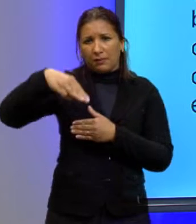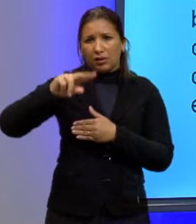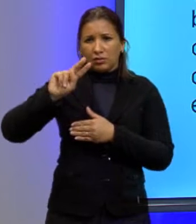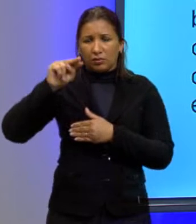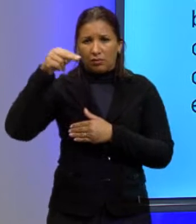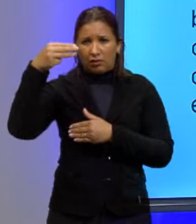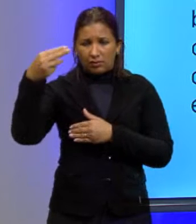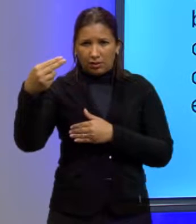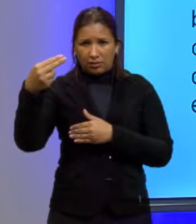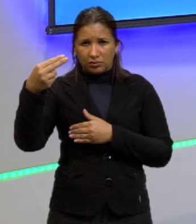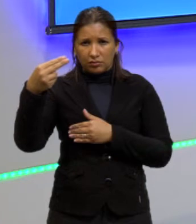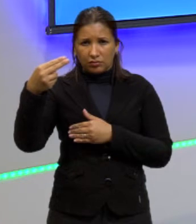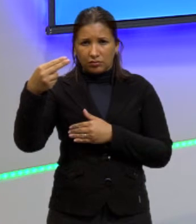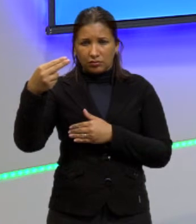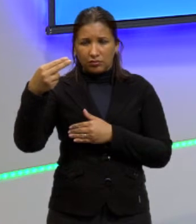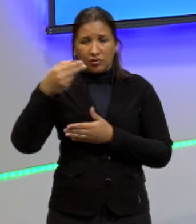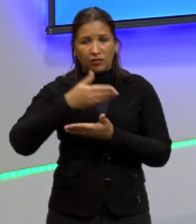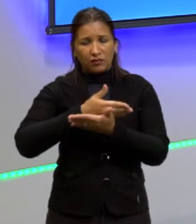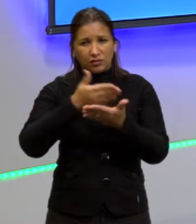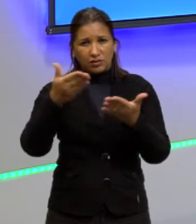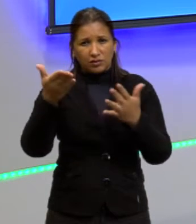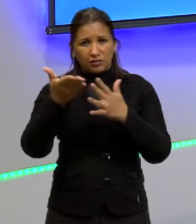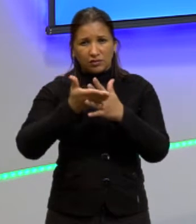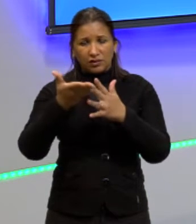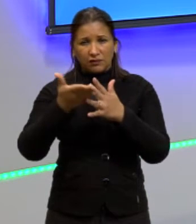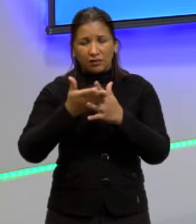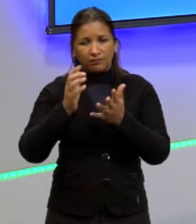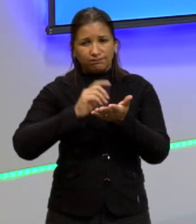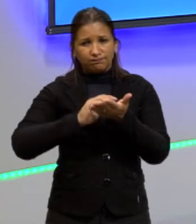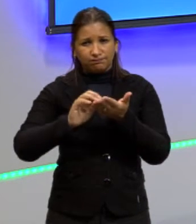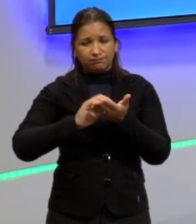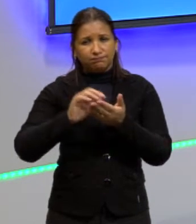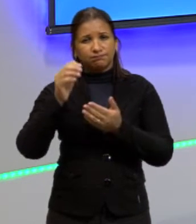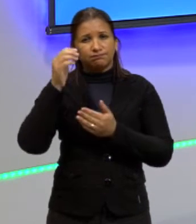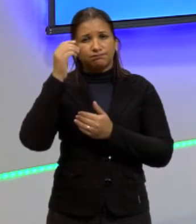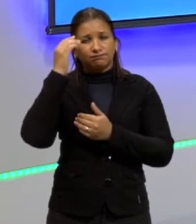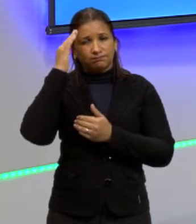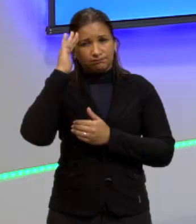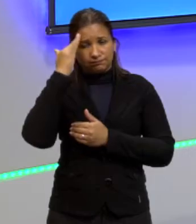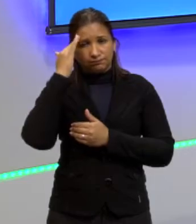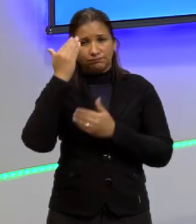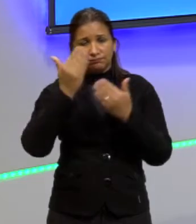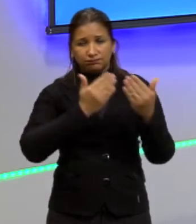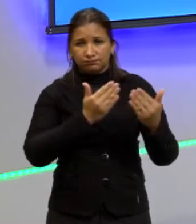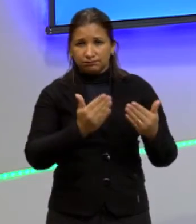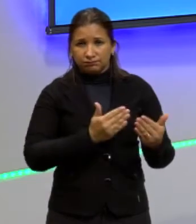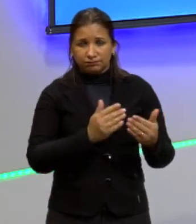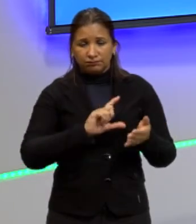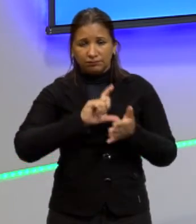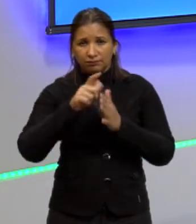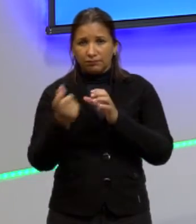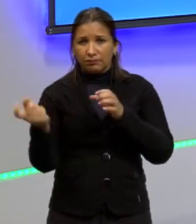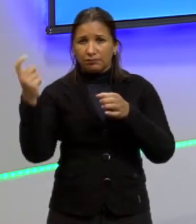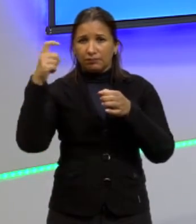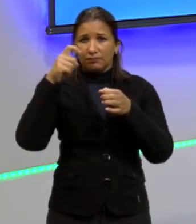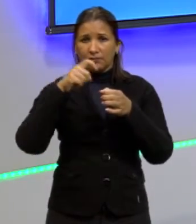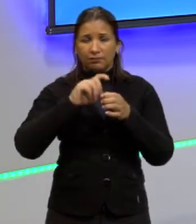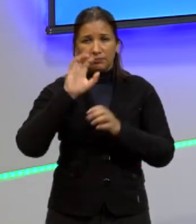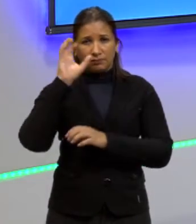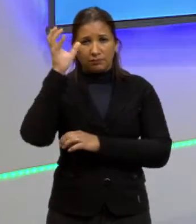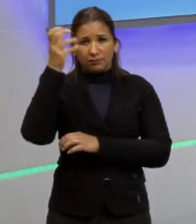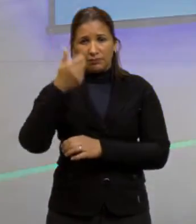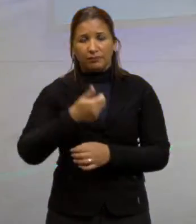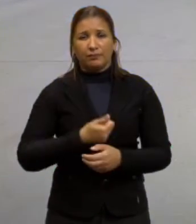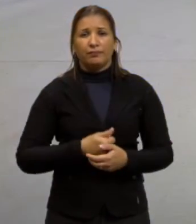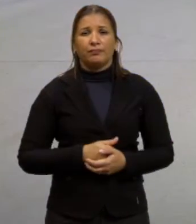Então, eu vou deixar vocês nesse intervalo analisando a questão e nós voltamos daqui a pouquinho para resolvê-la.